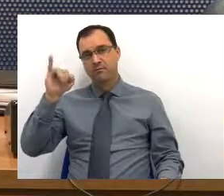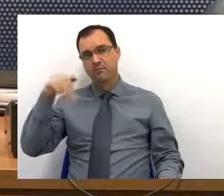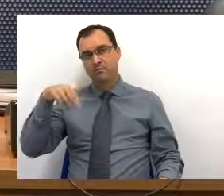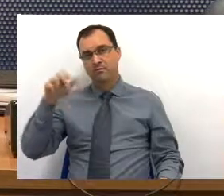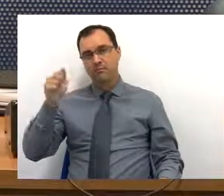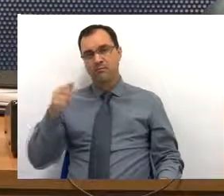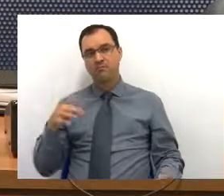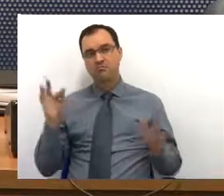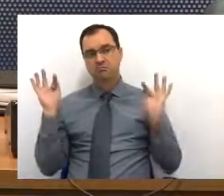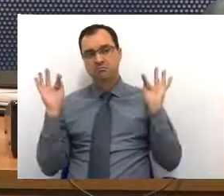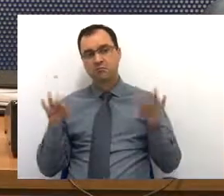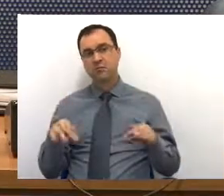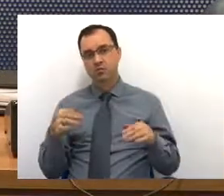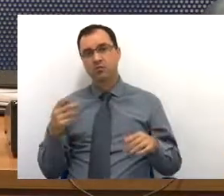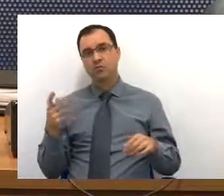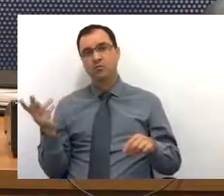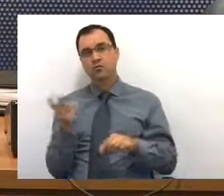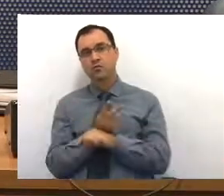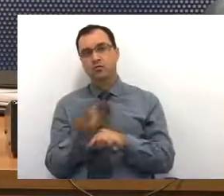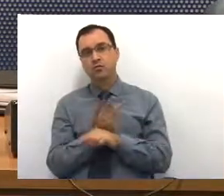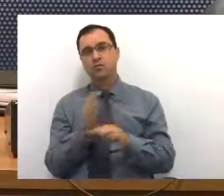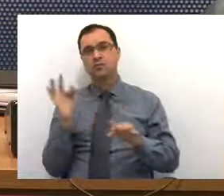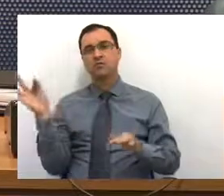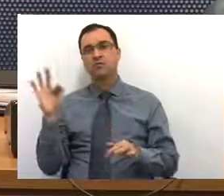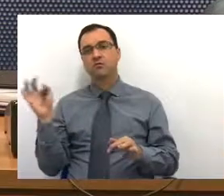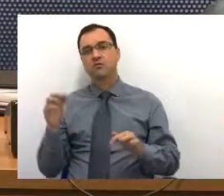nós continuamos buscando a faculdade pública.